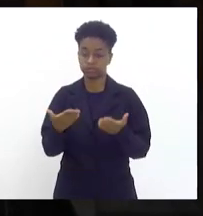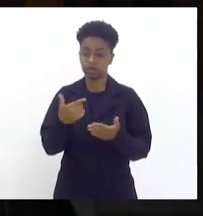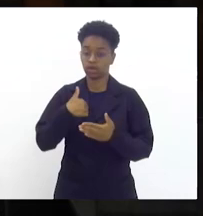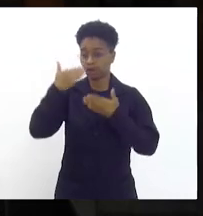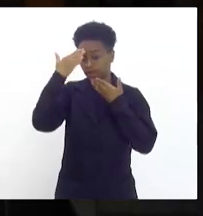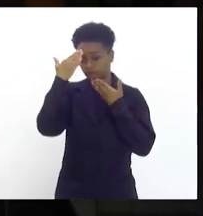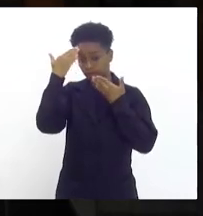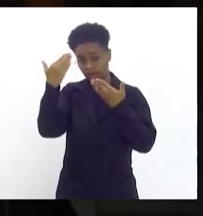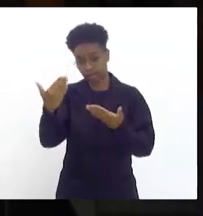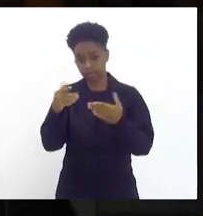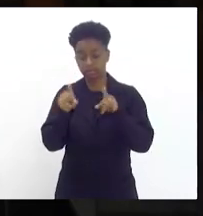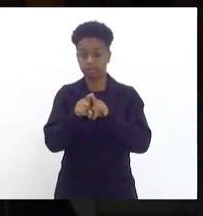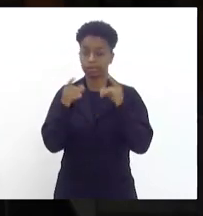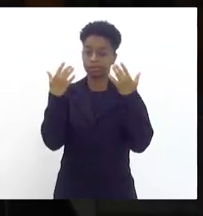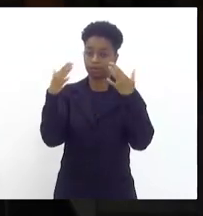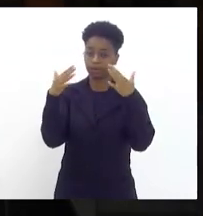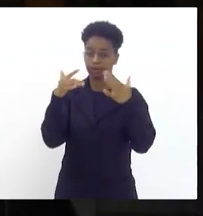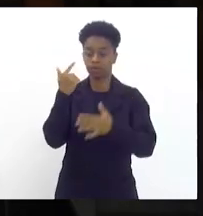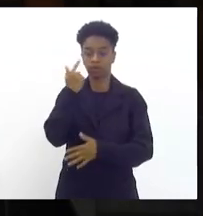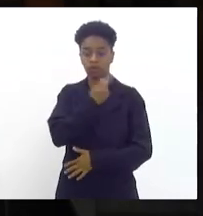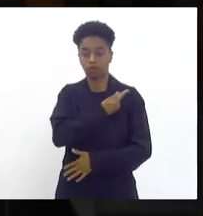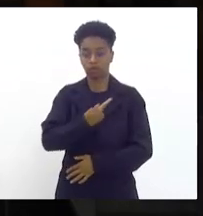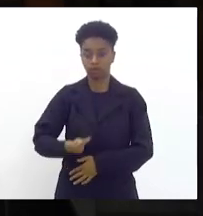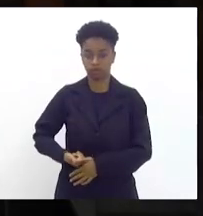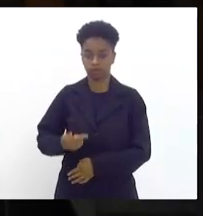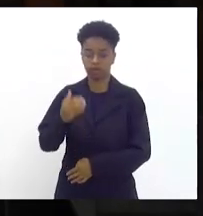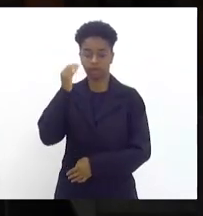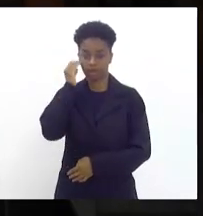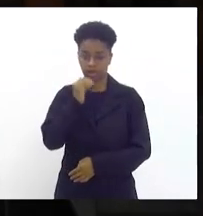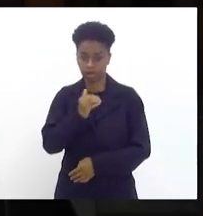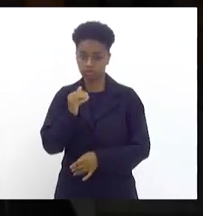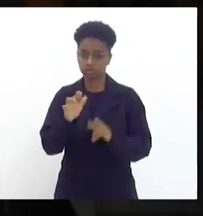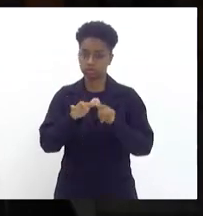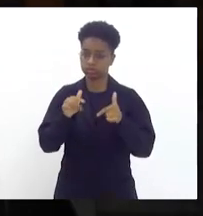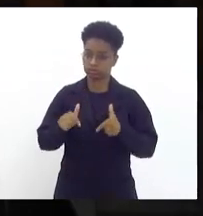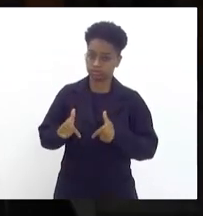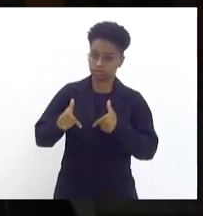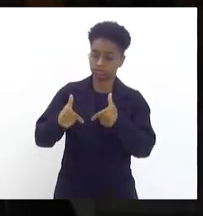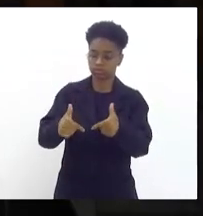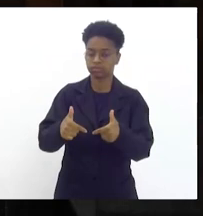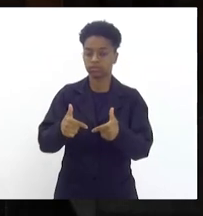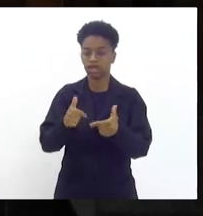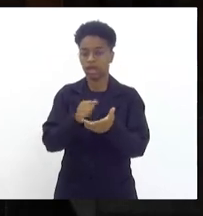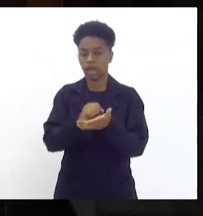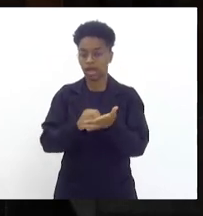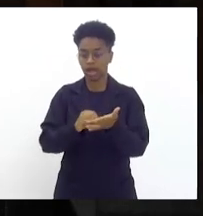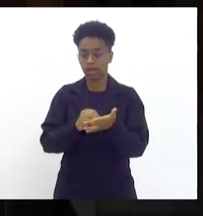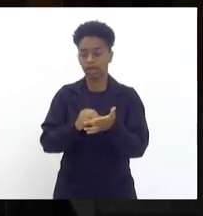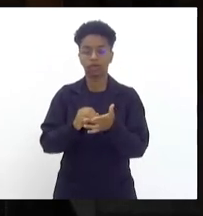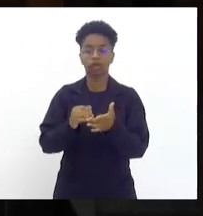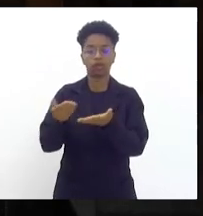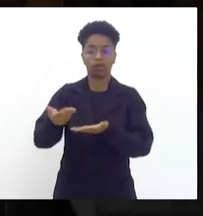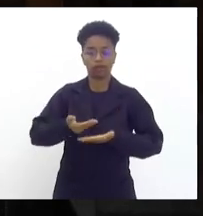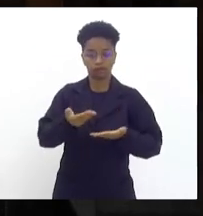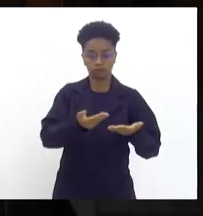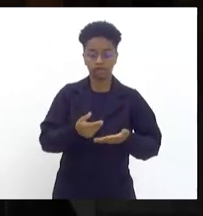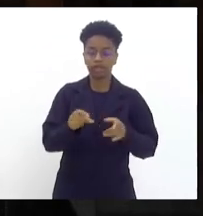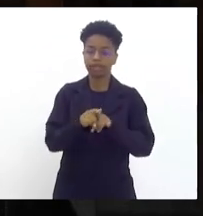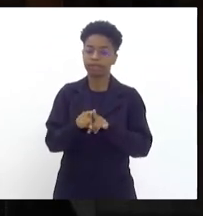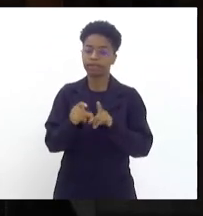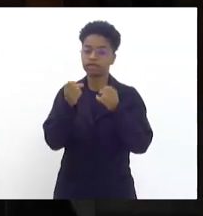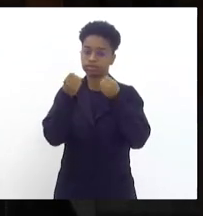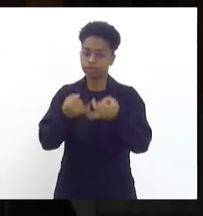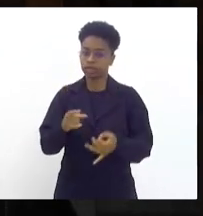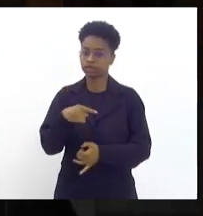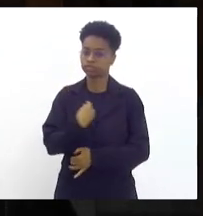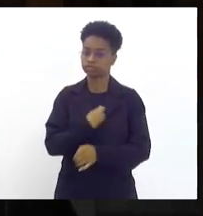agradecimento meu parabéns ao governador Cláudio por essa atitude por esse ato convocatório que vem a reforçar a necessidade que